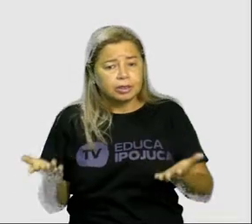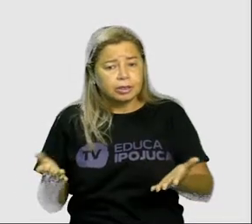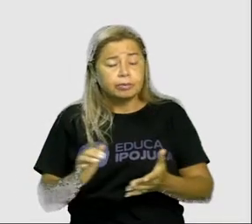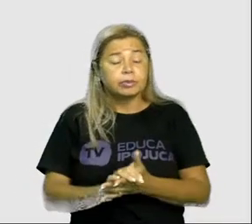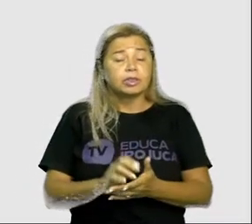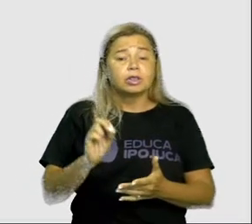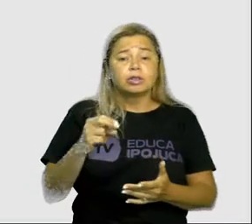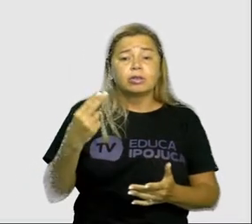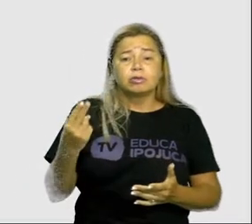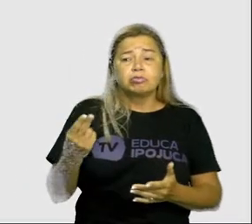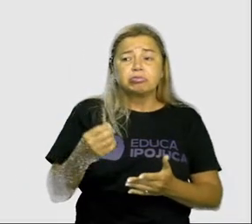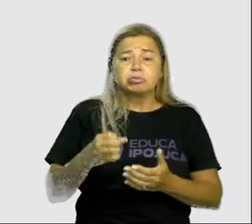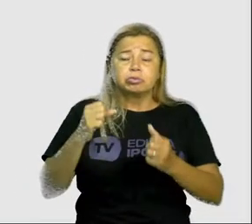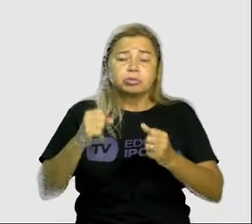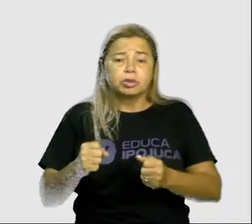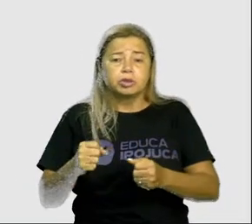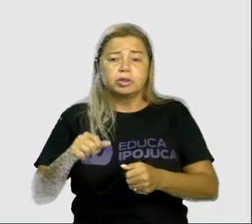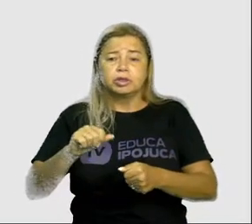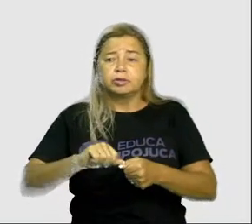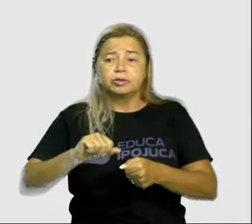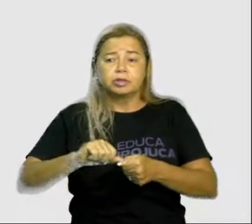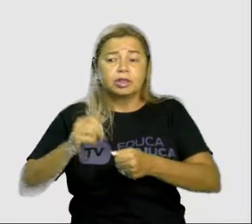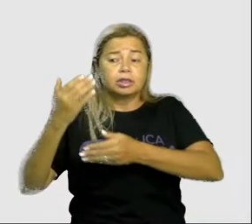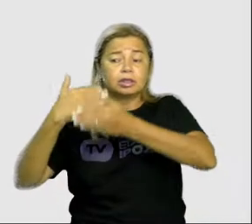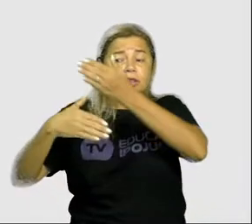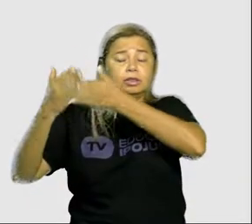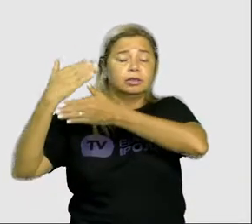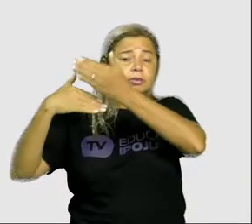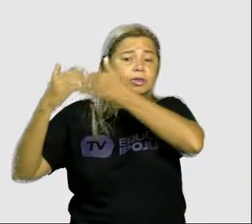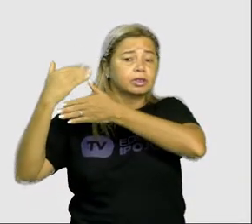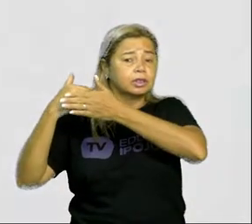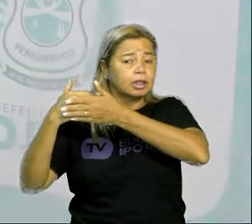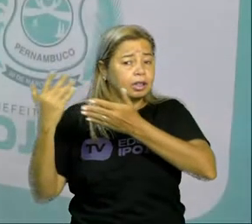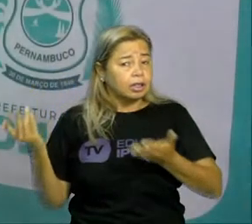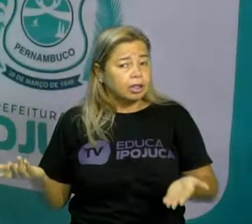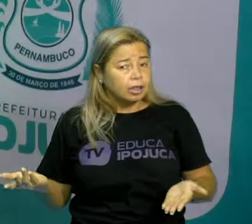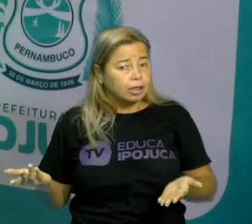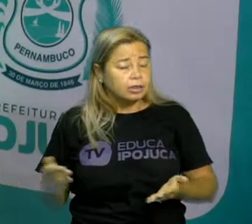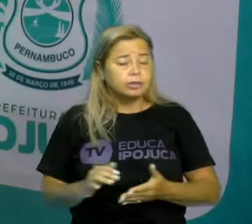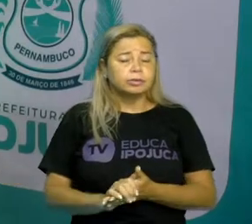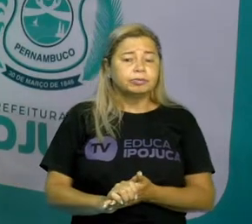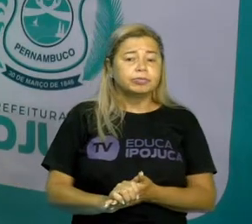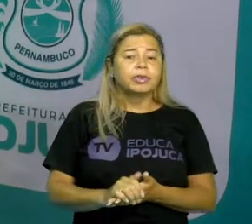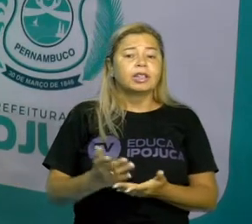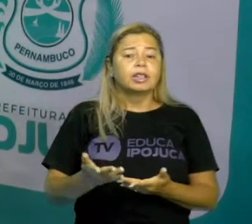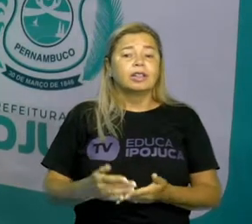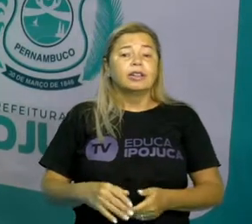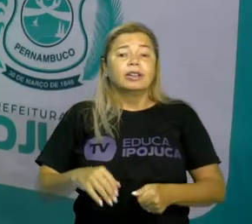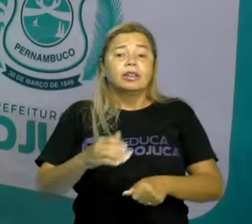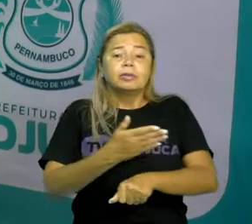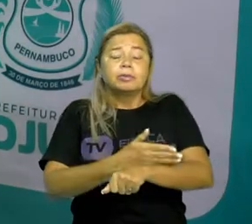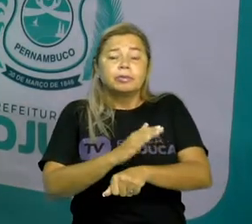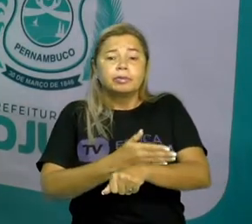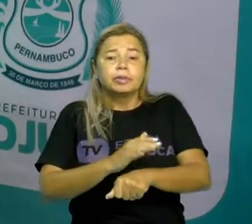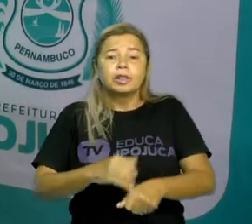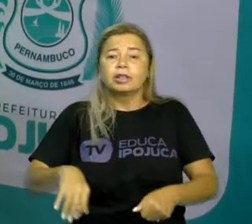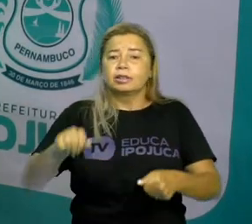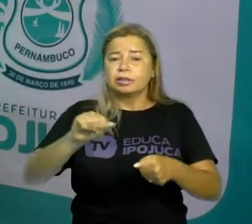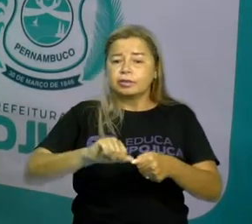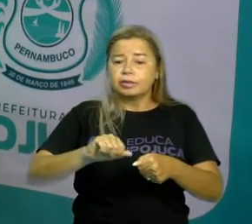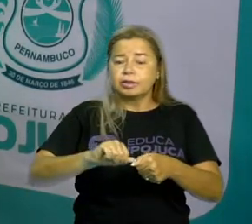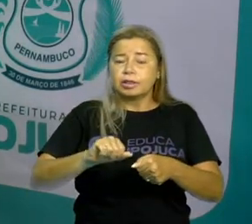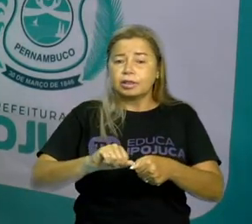pretérito Ocorreu antes do momento da fala A ação do presente Ele ocorre no